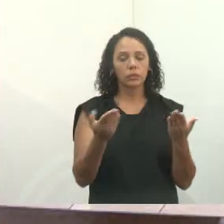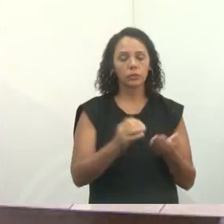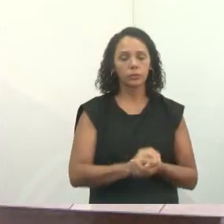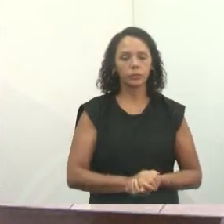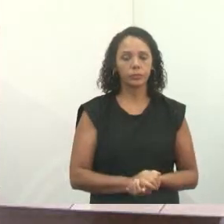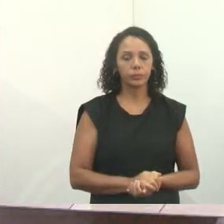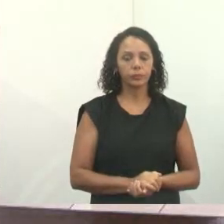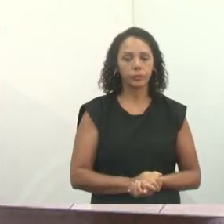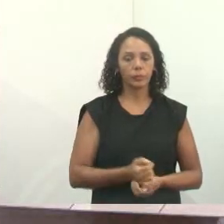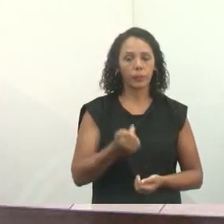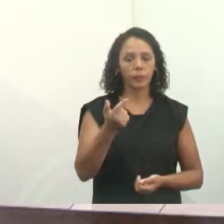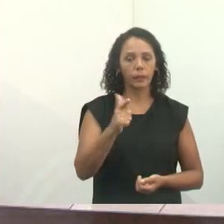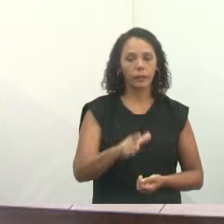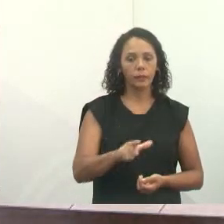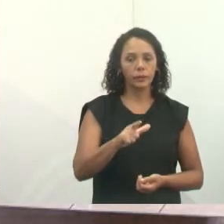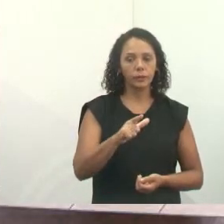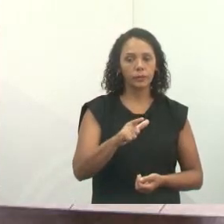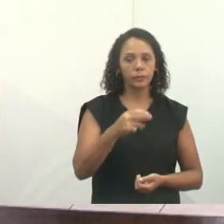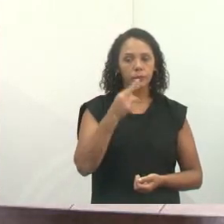Próximo, Roninha.